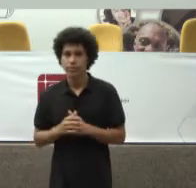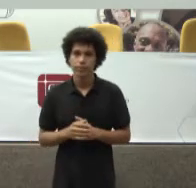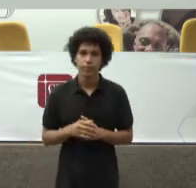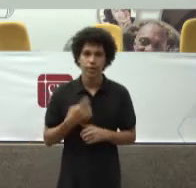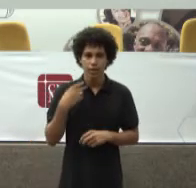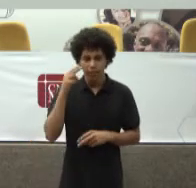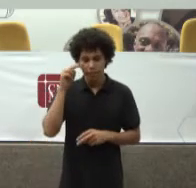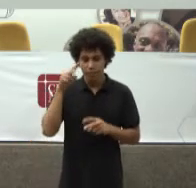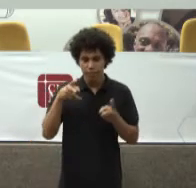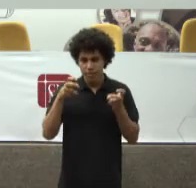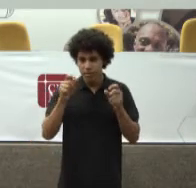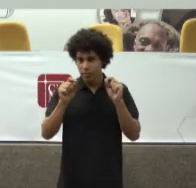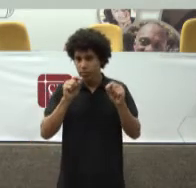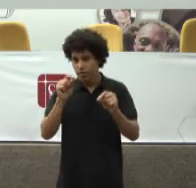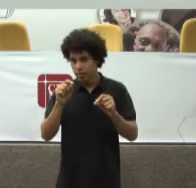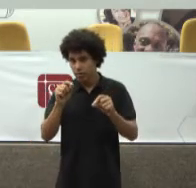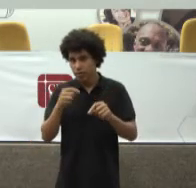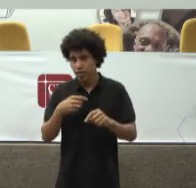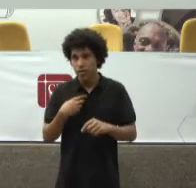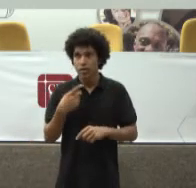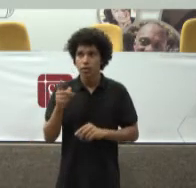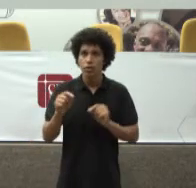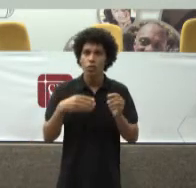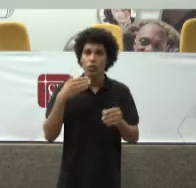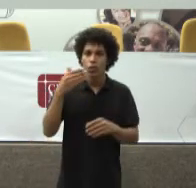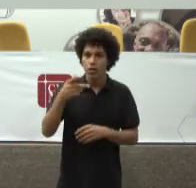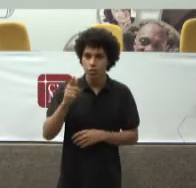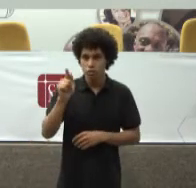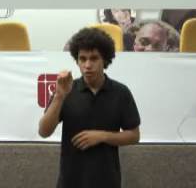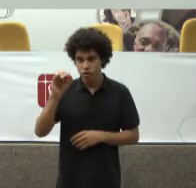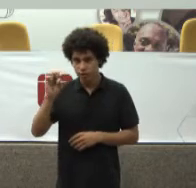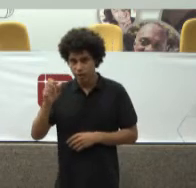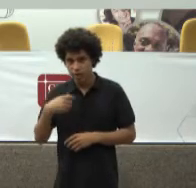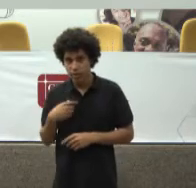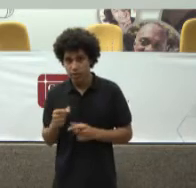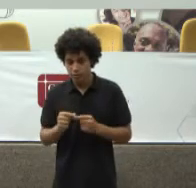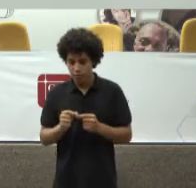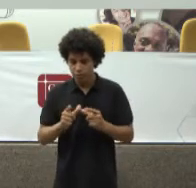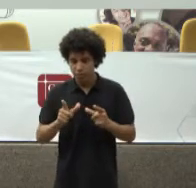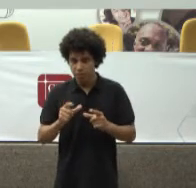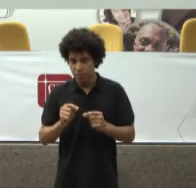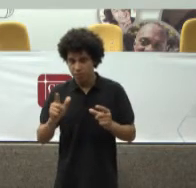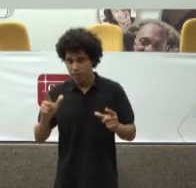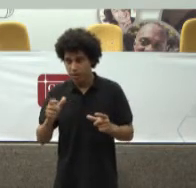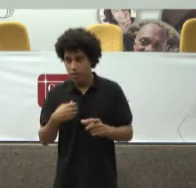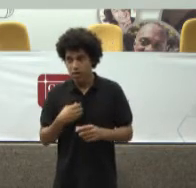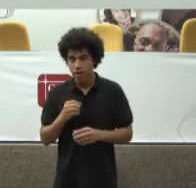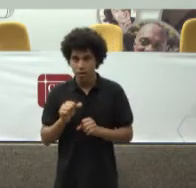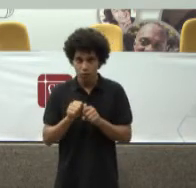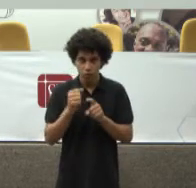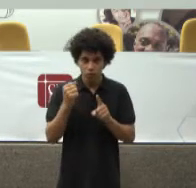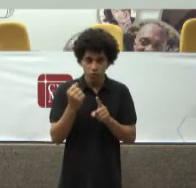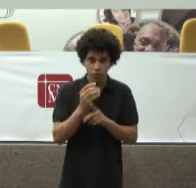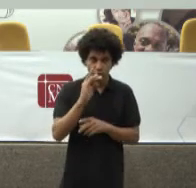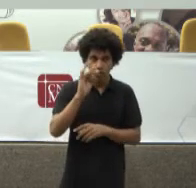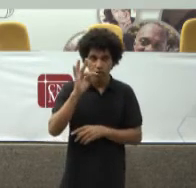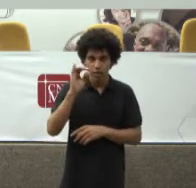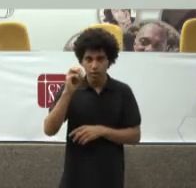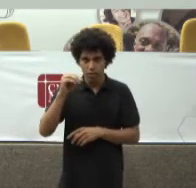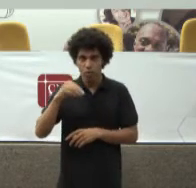Vejam bem O índice Gini Que mede A concentração De terras No Brasil Começou Se não me engano Em 37